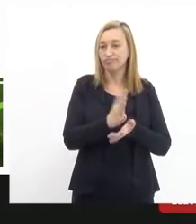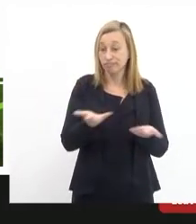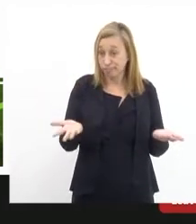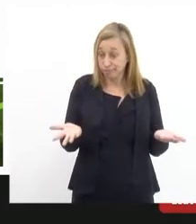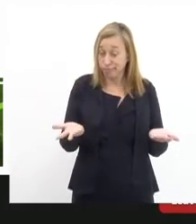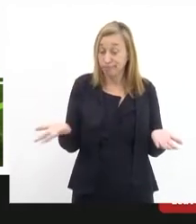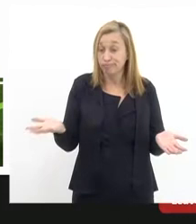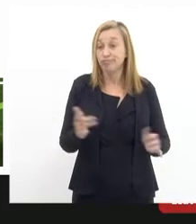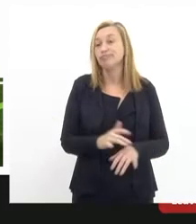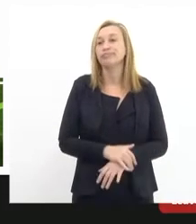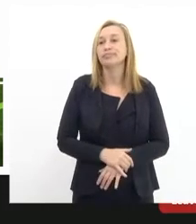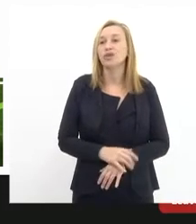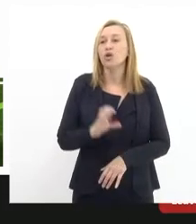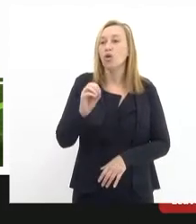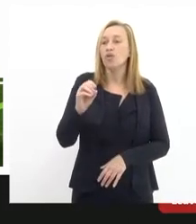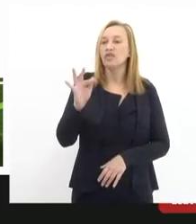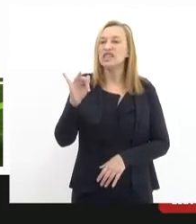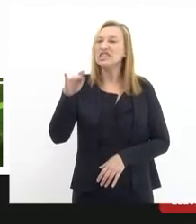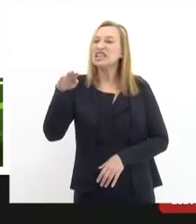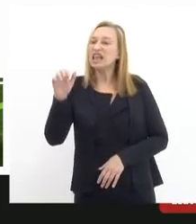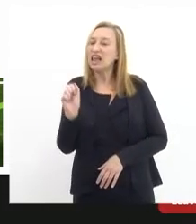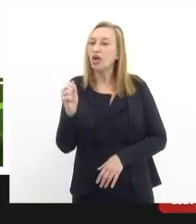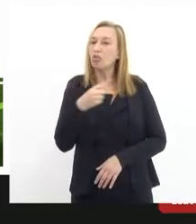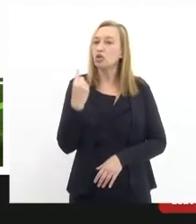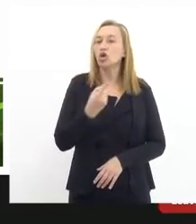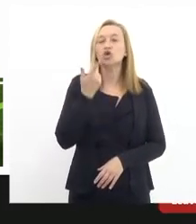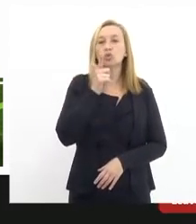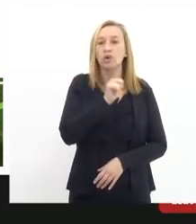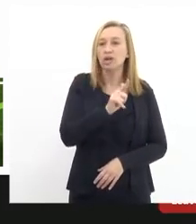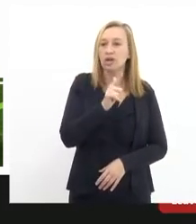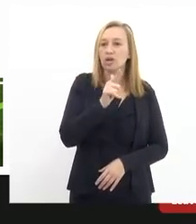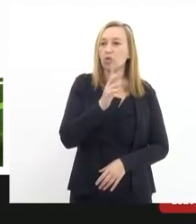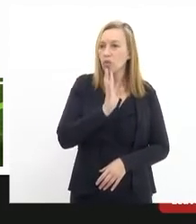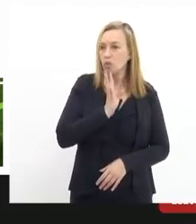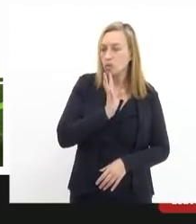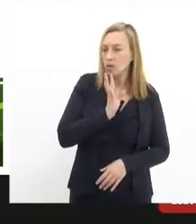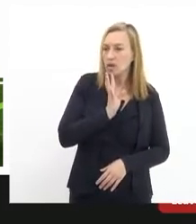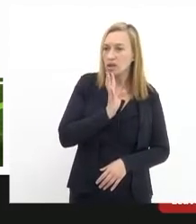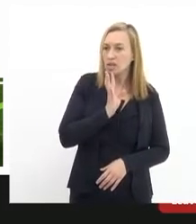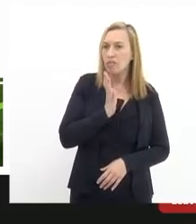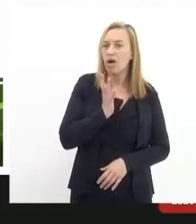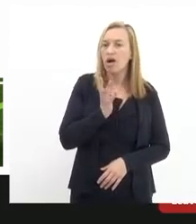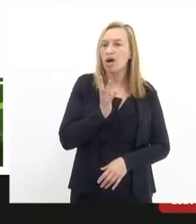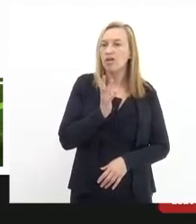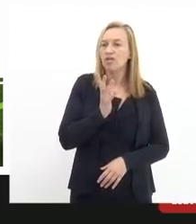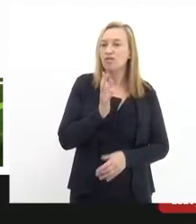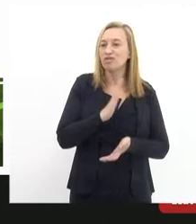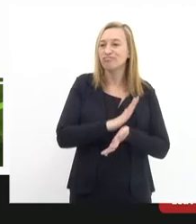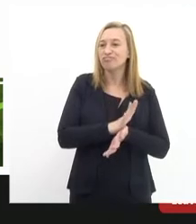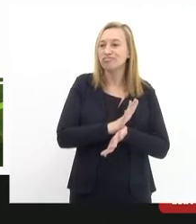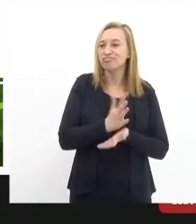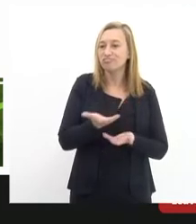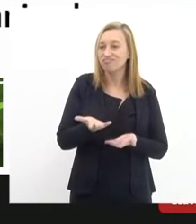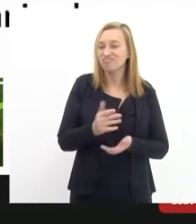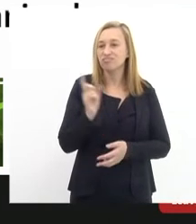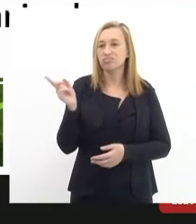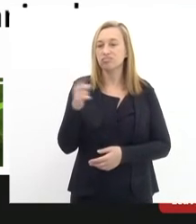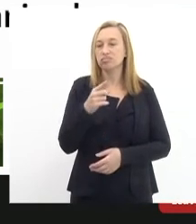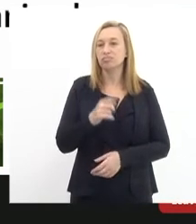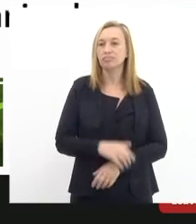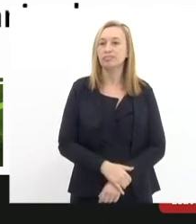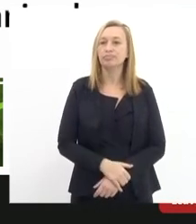A oficina como nós conhecemos e não é de muito tempo atrás, ela foi desmantelada. Vamos adiante.